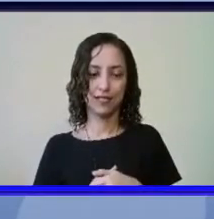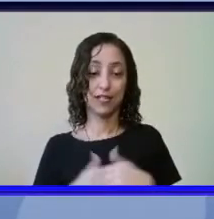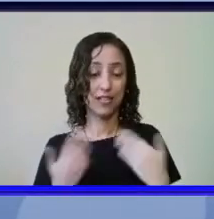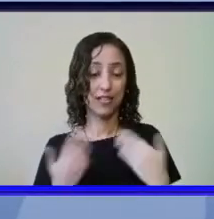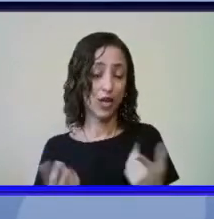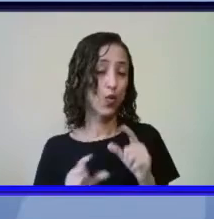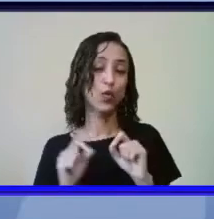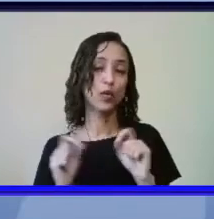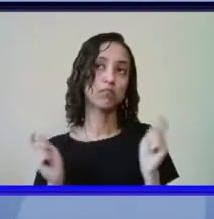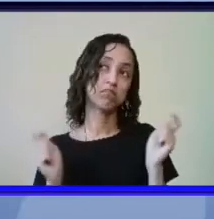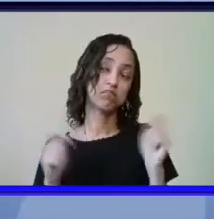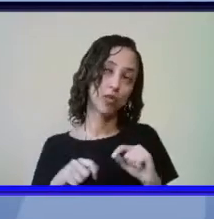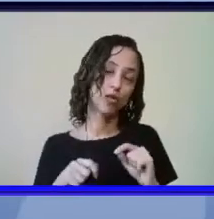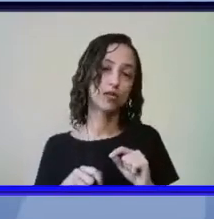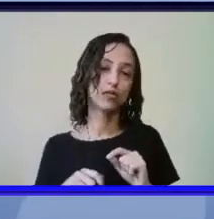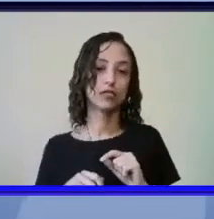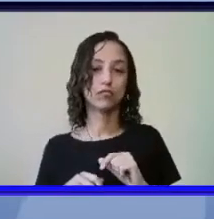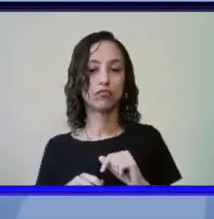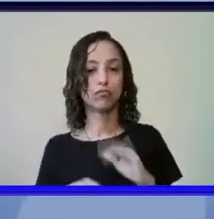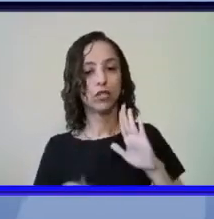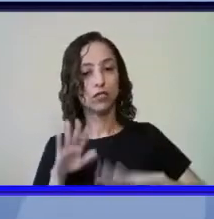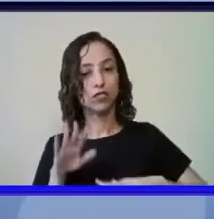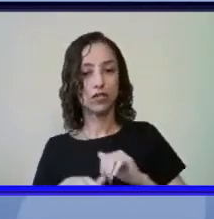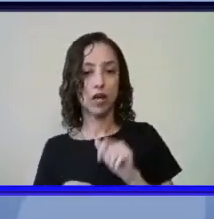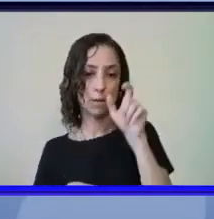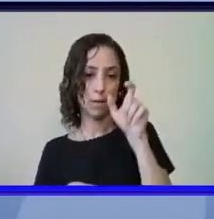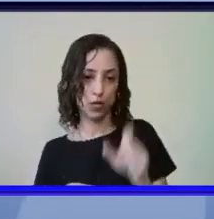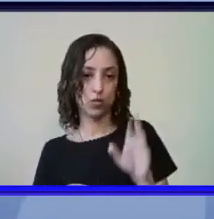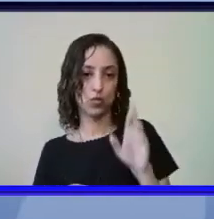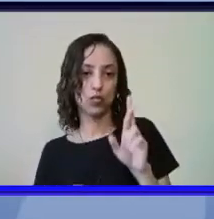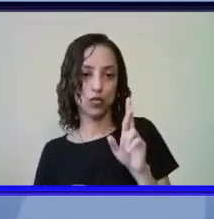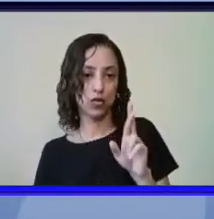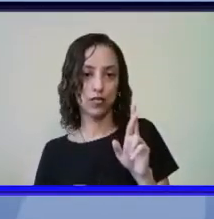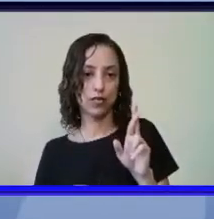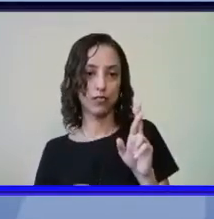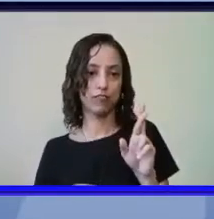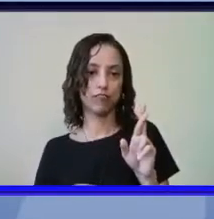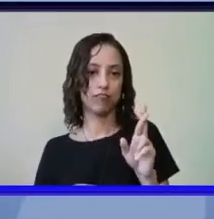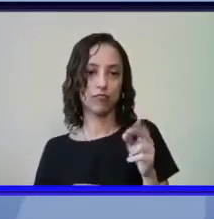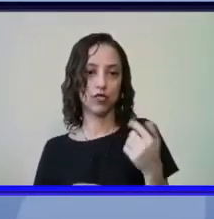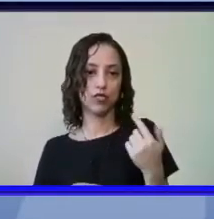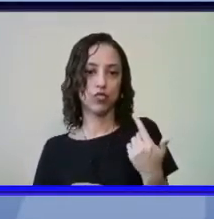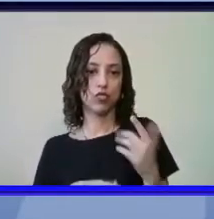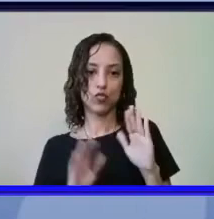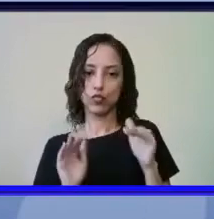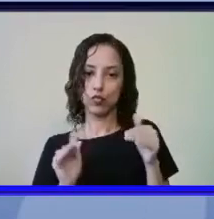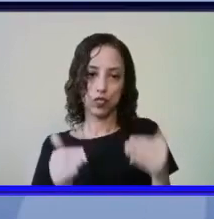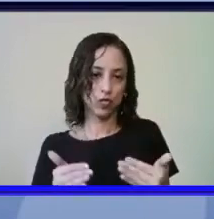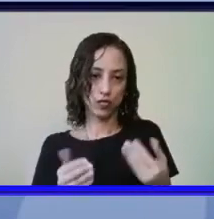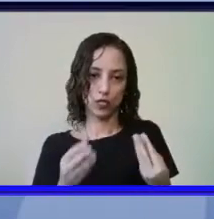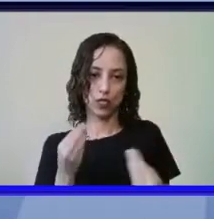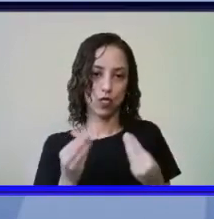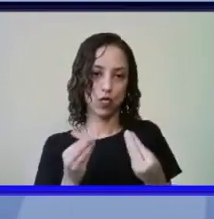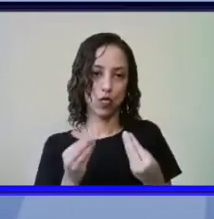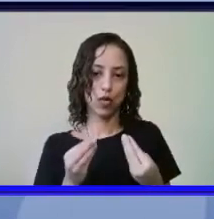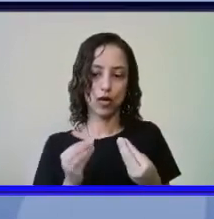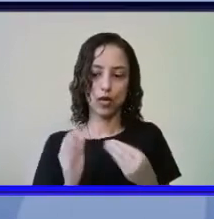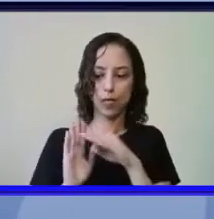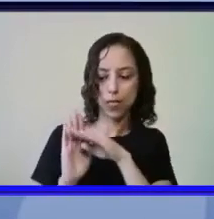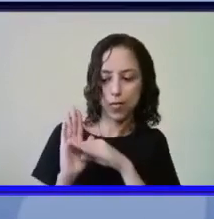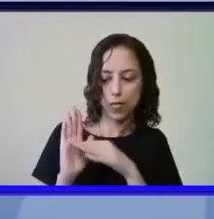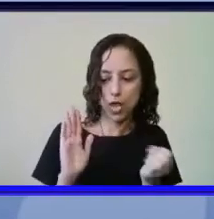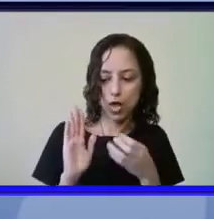provavelmente a pessoa ainda não se dedicou a atualizar as informações tá